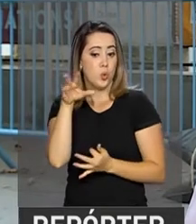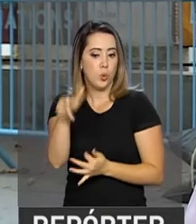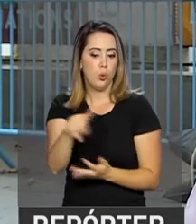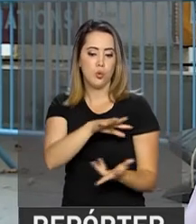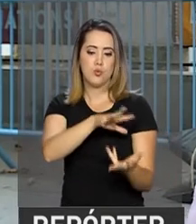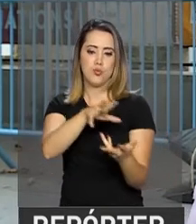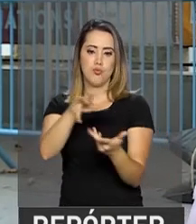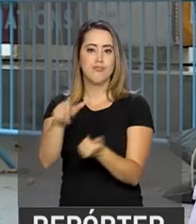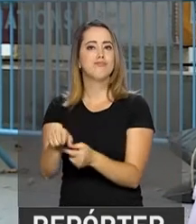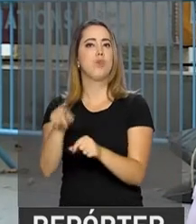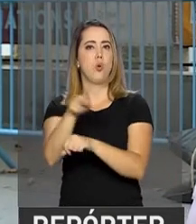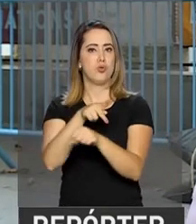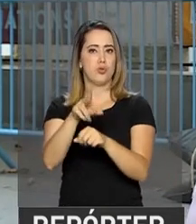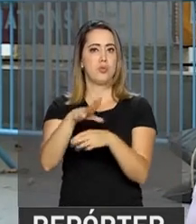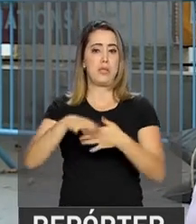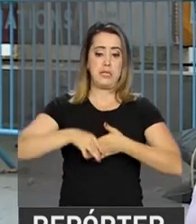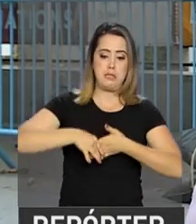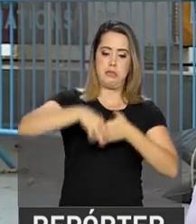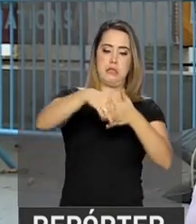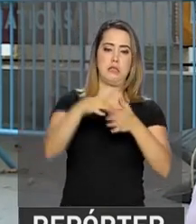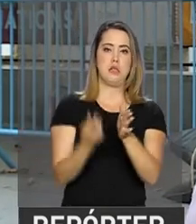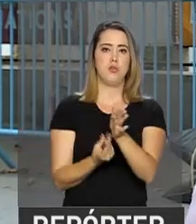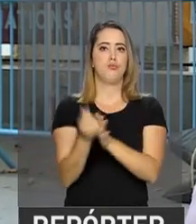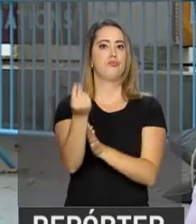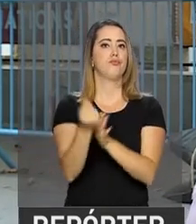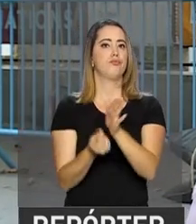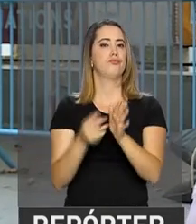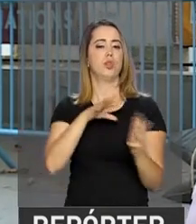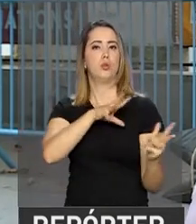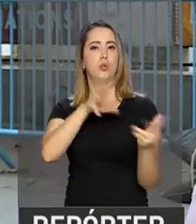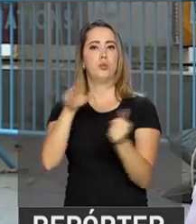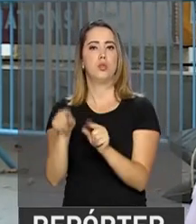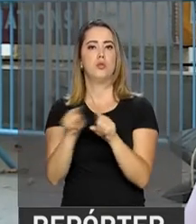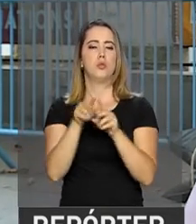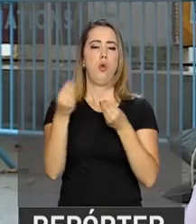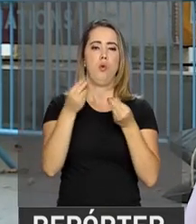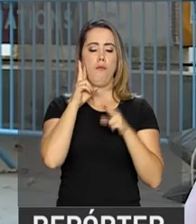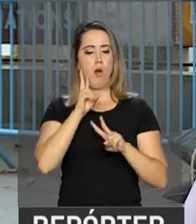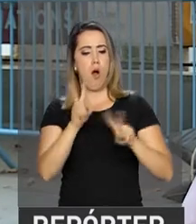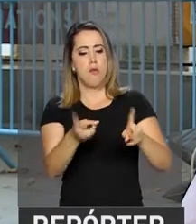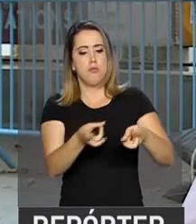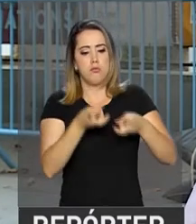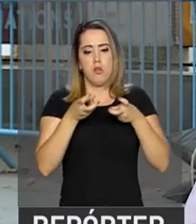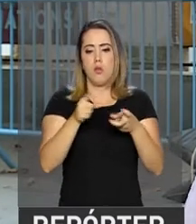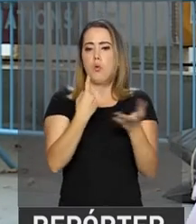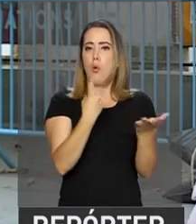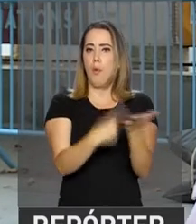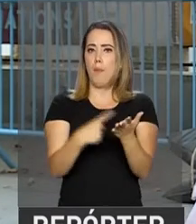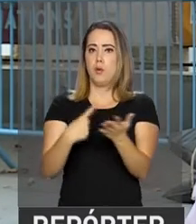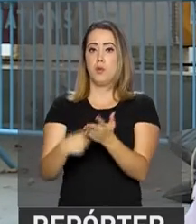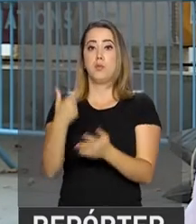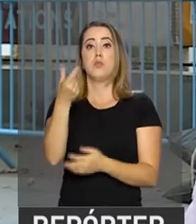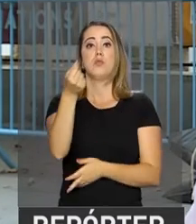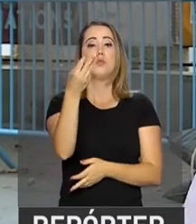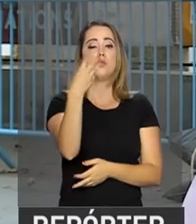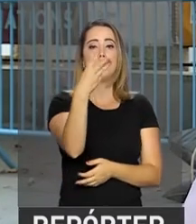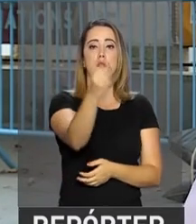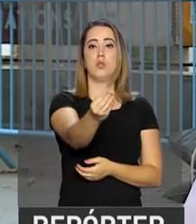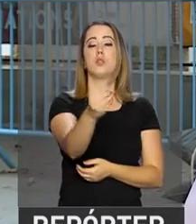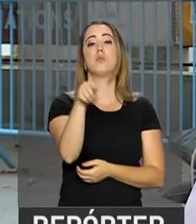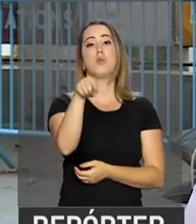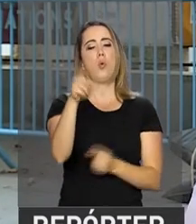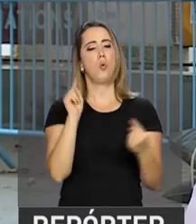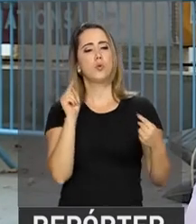e, sobretudo, os países líderes do sistema internacional, para ver como, sobretudo no tema Agenda 2030, os